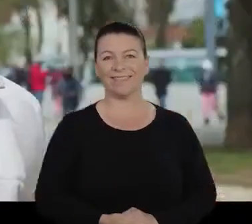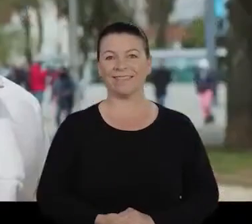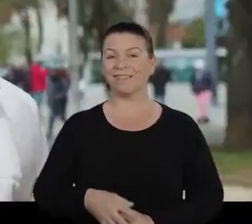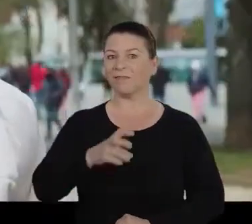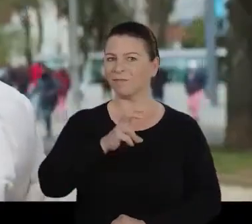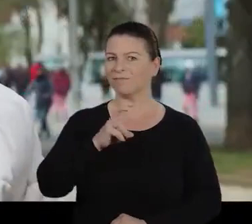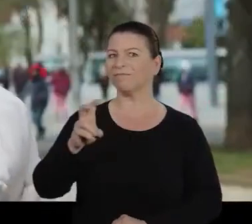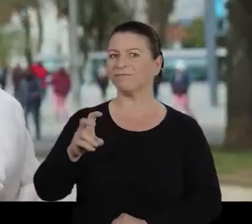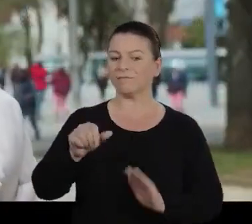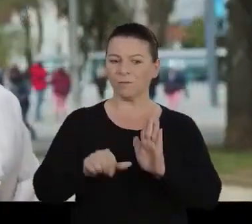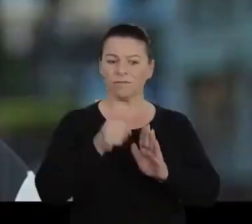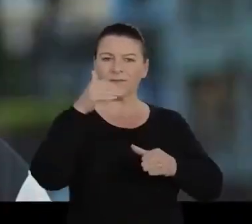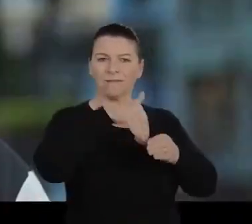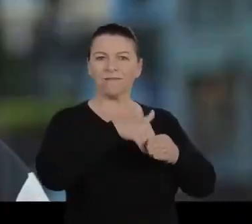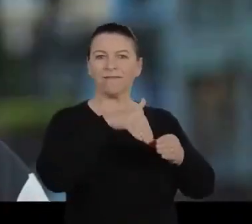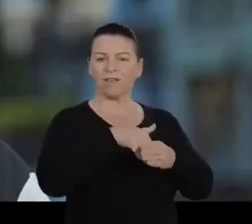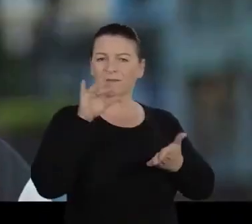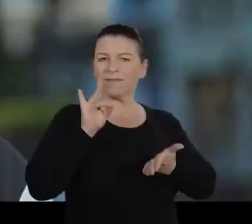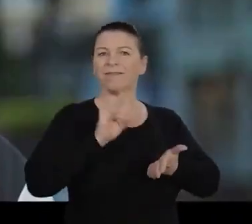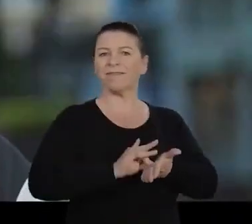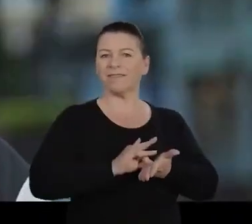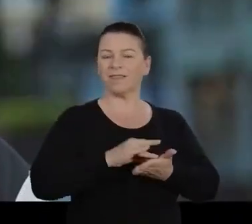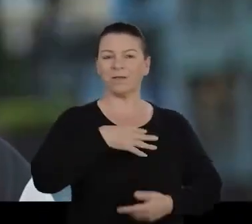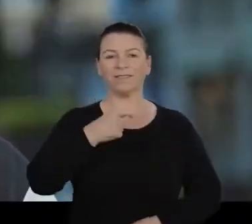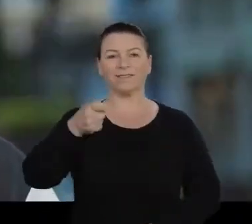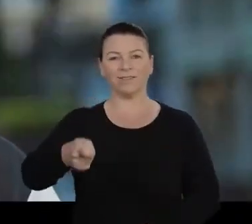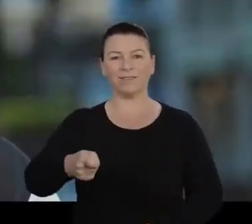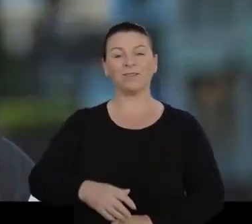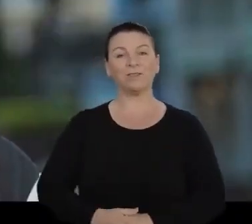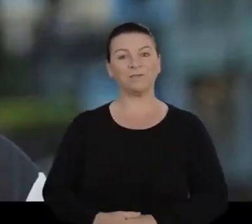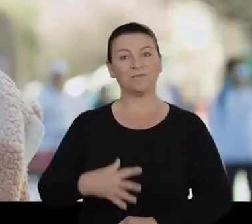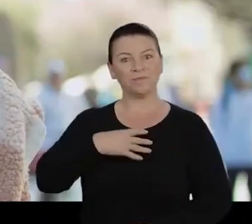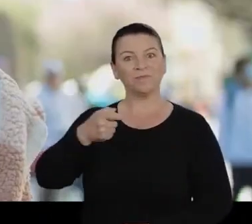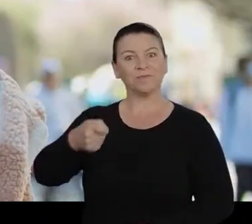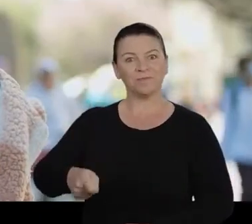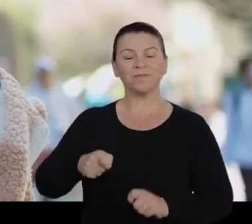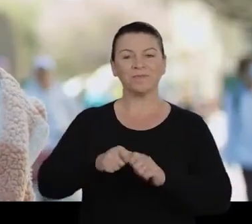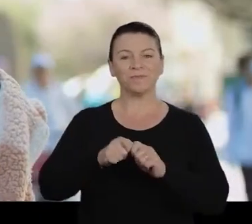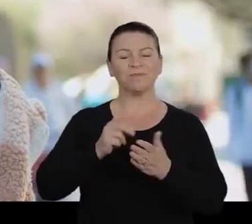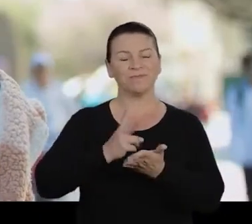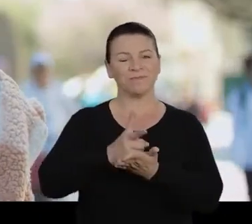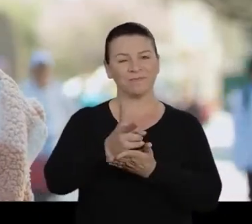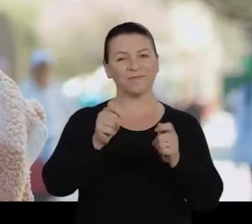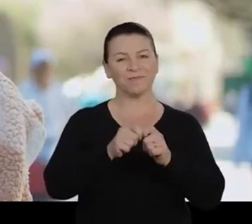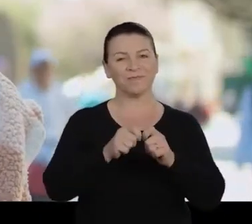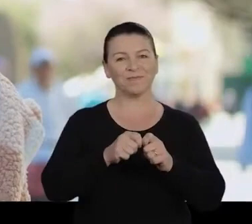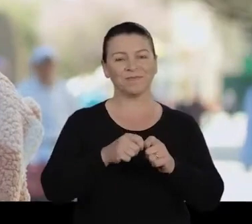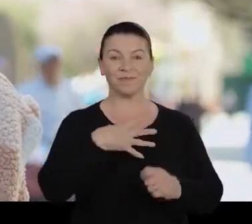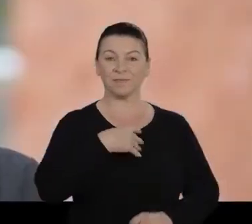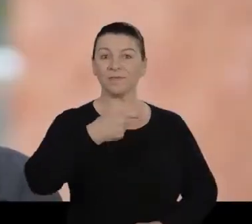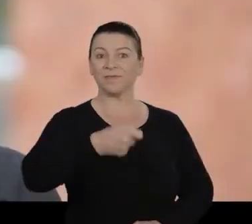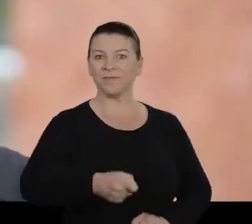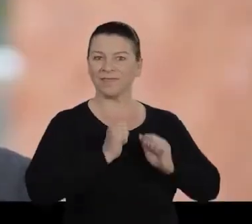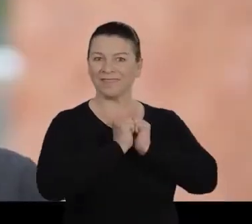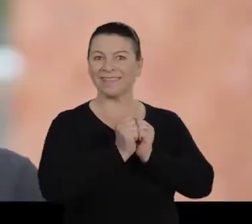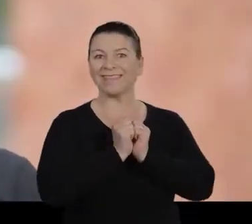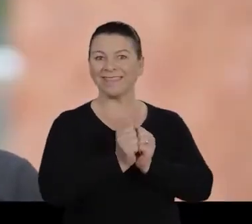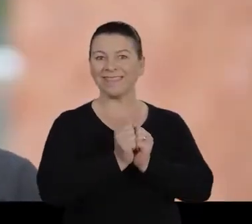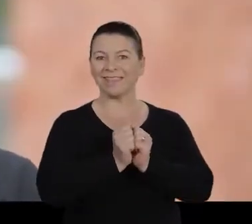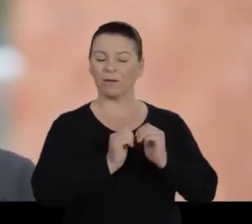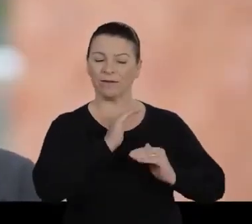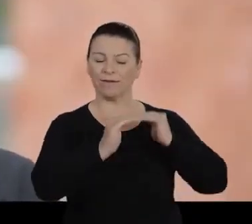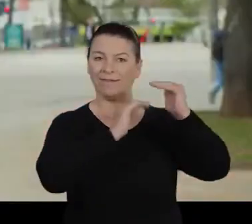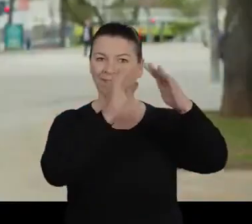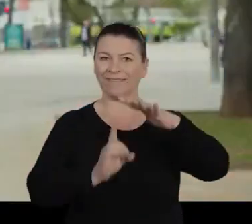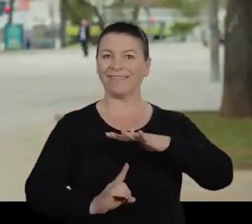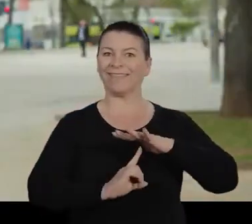Vou de cinco e cinco. É meu primeiro voto, eu faço questão de ser Ratinho Júnior. Ratinho Júnior fez e vai continuar fazendo. Ratinho Júnior,